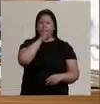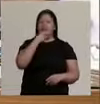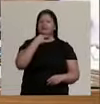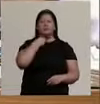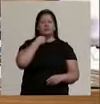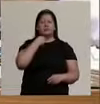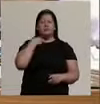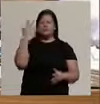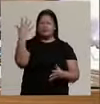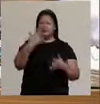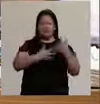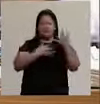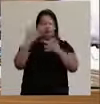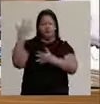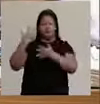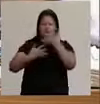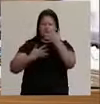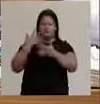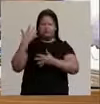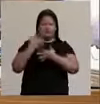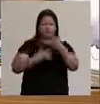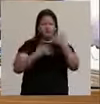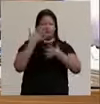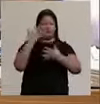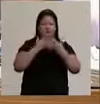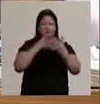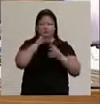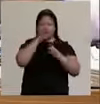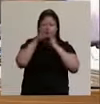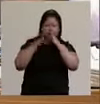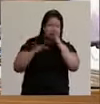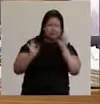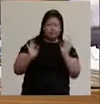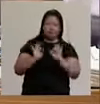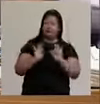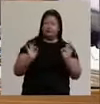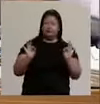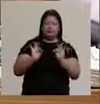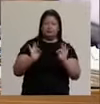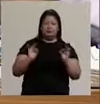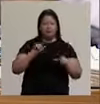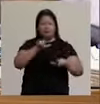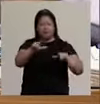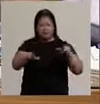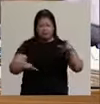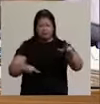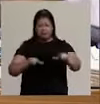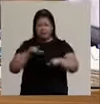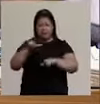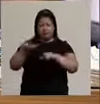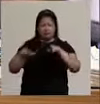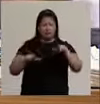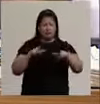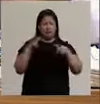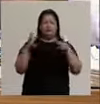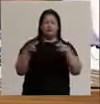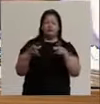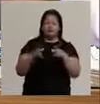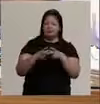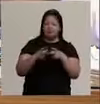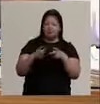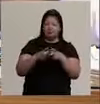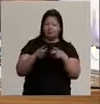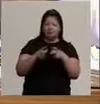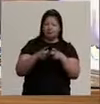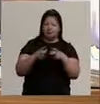não pode haver esse tipo de manifestação verbal e agressivo. Nós estamos trabalhando. Aqui dentro da Casa de Leis